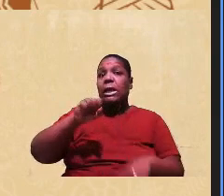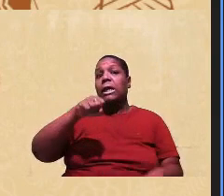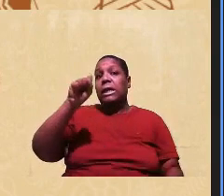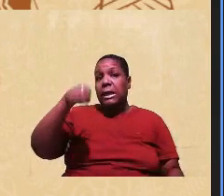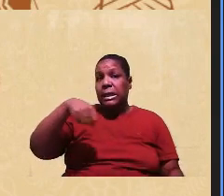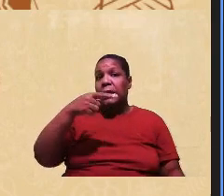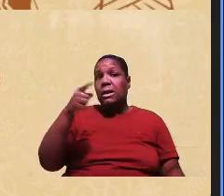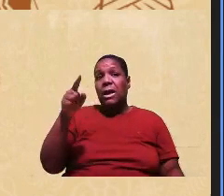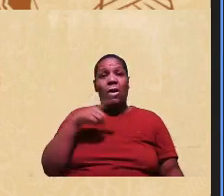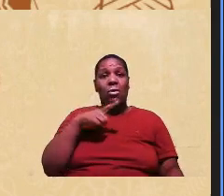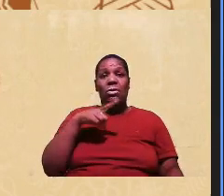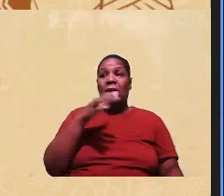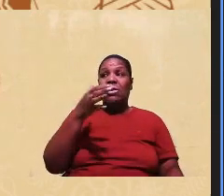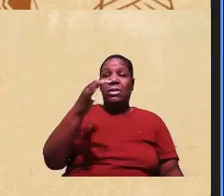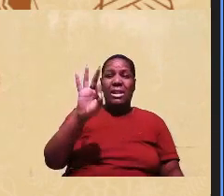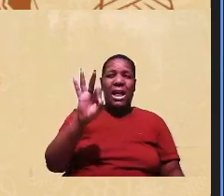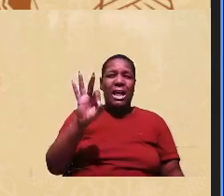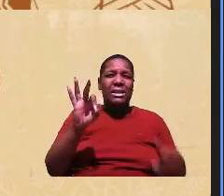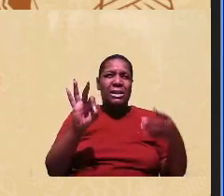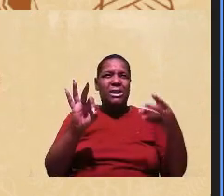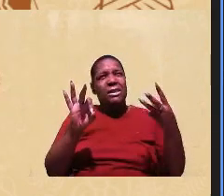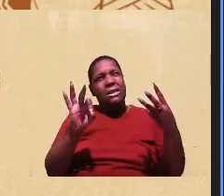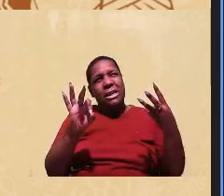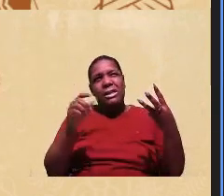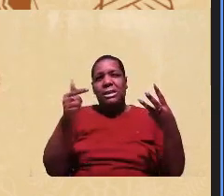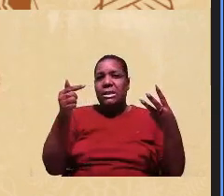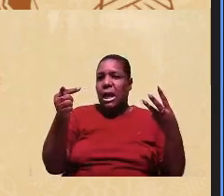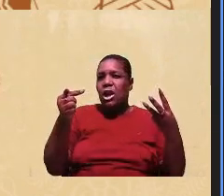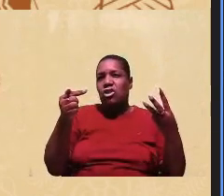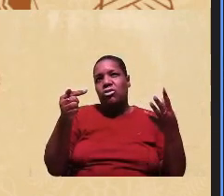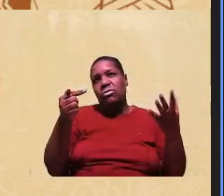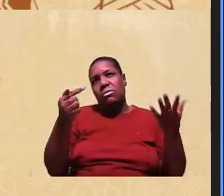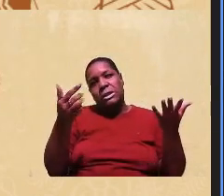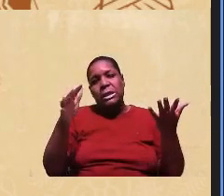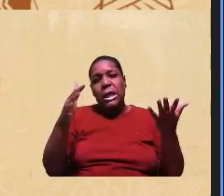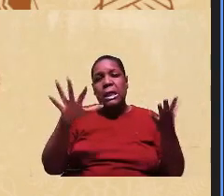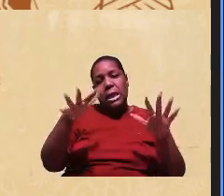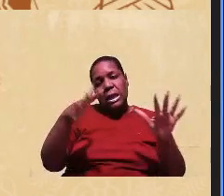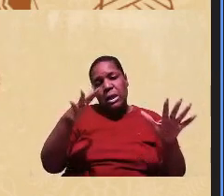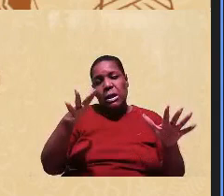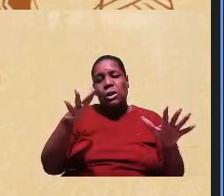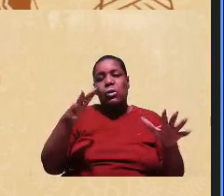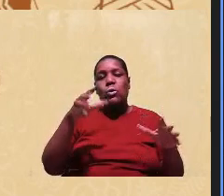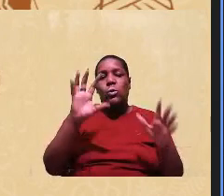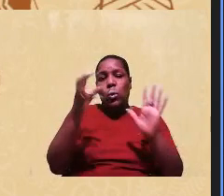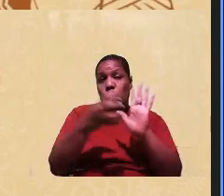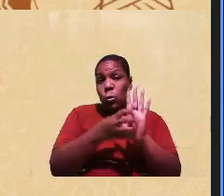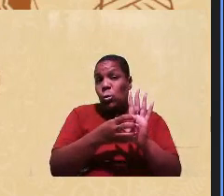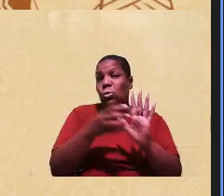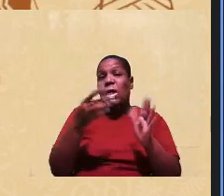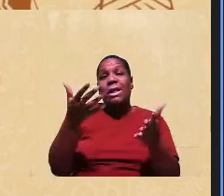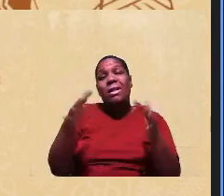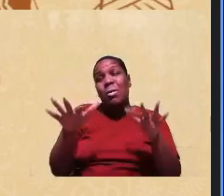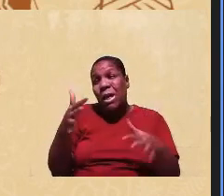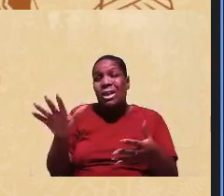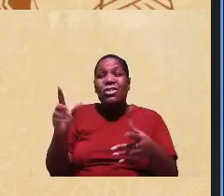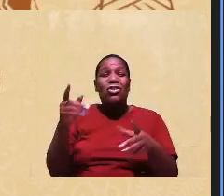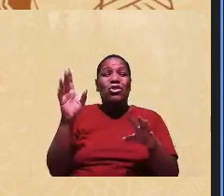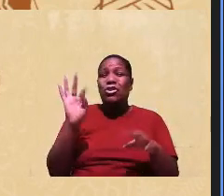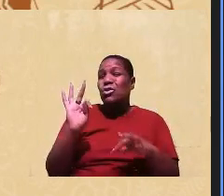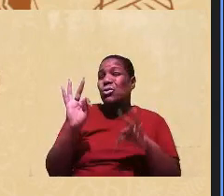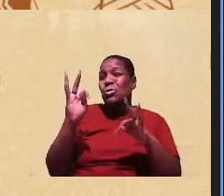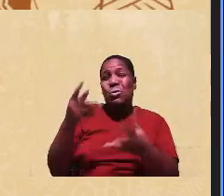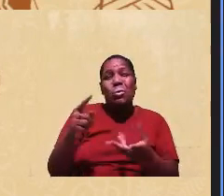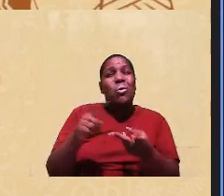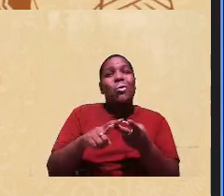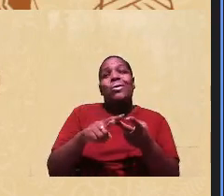10, entre 3 e 7, 3 e 10, depende do concurso, depende do status do concurso, depende da, do